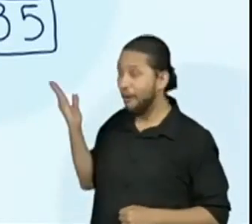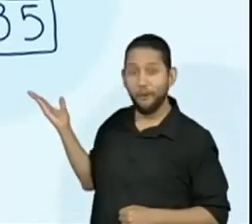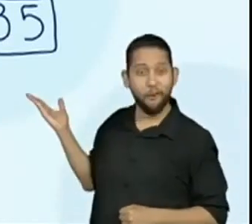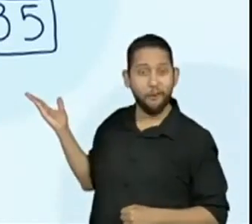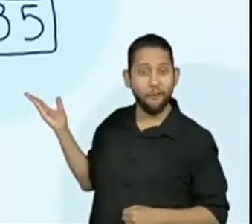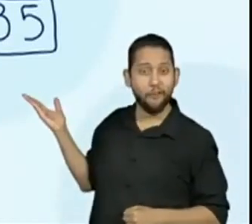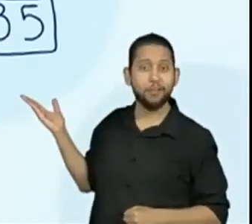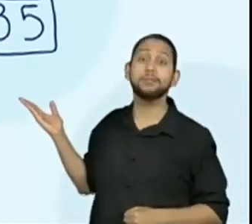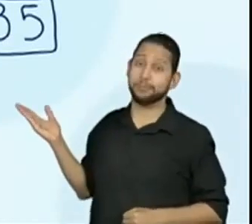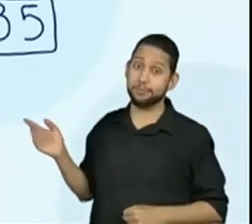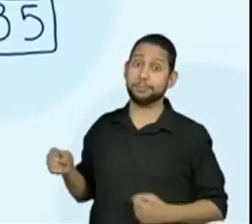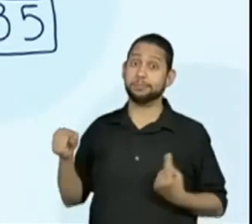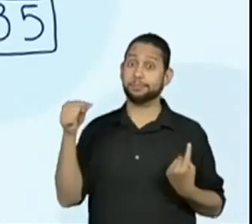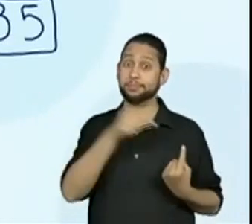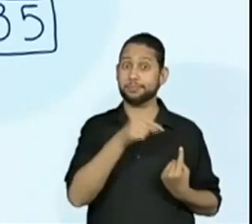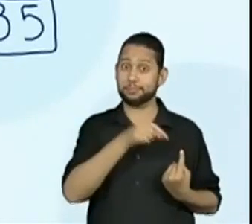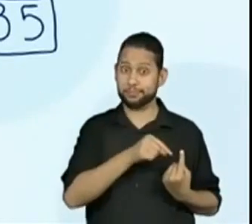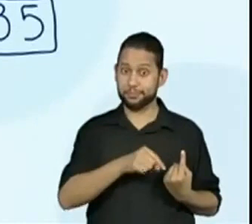Já a Maura?